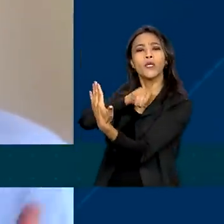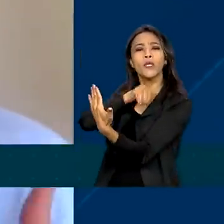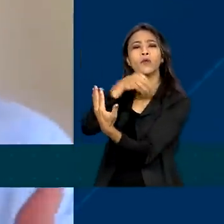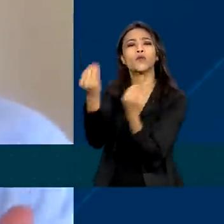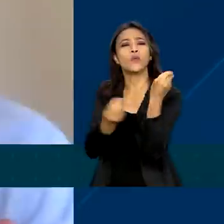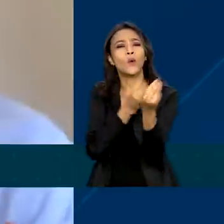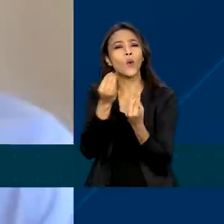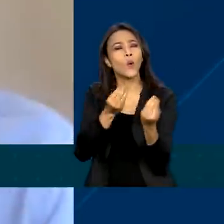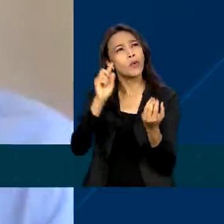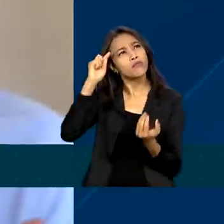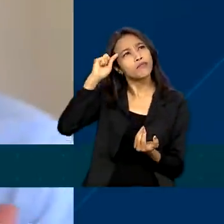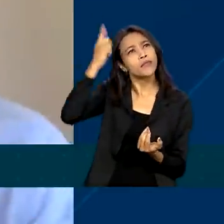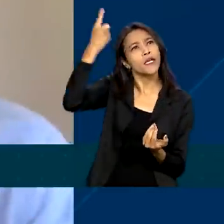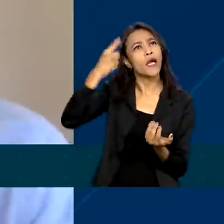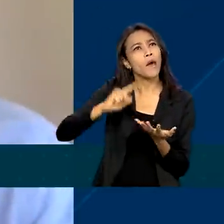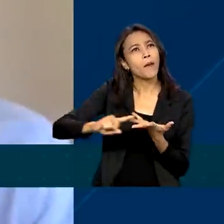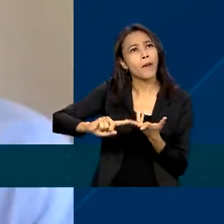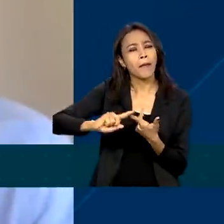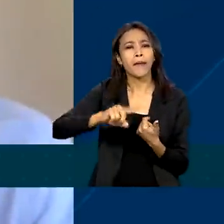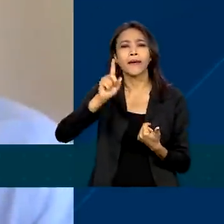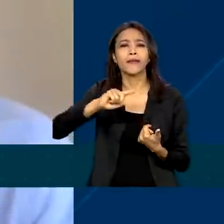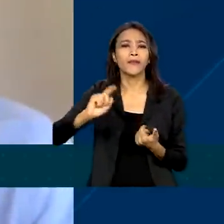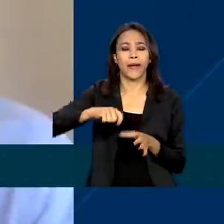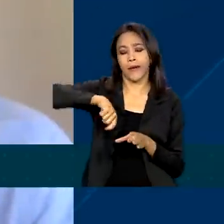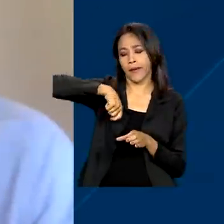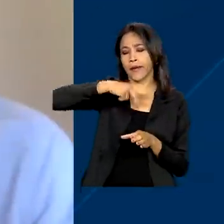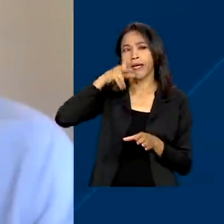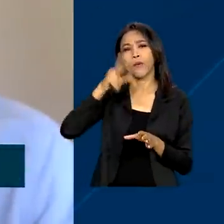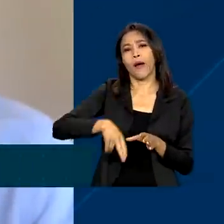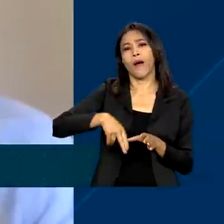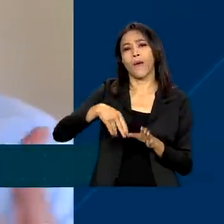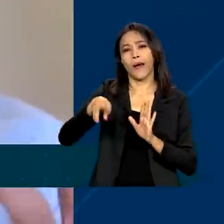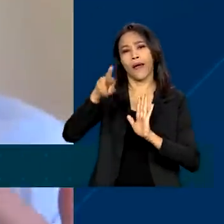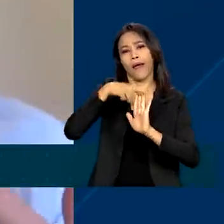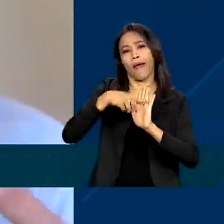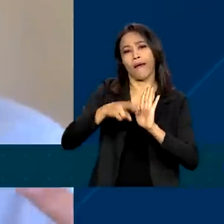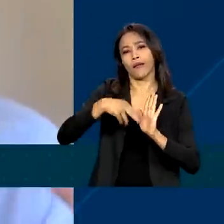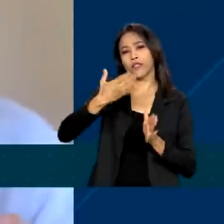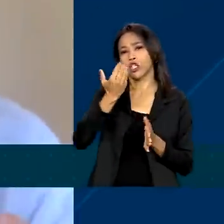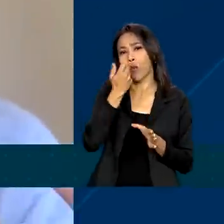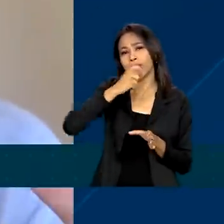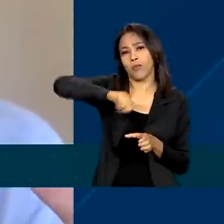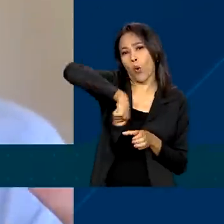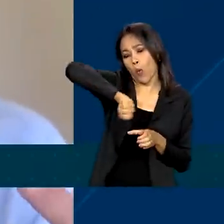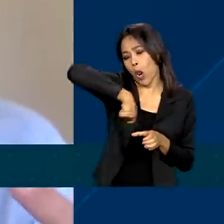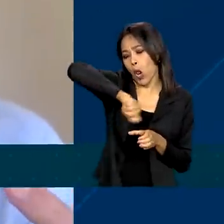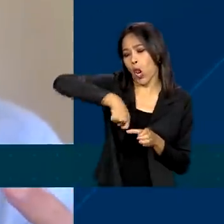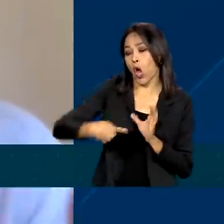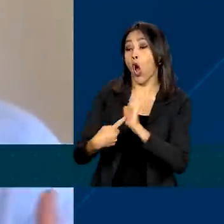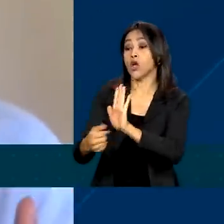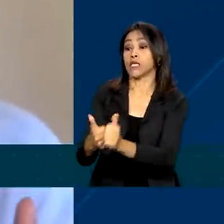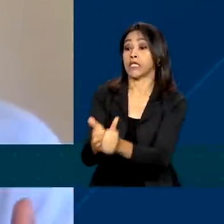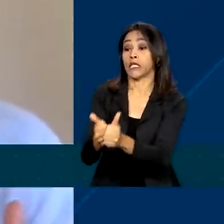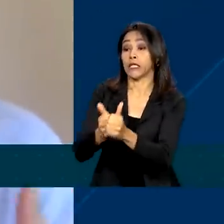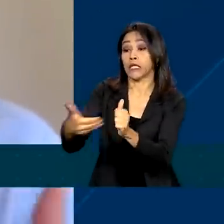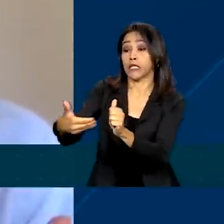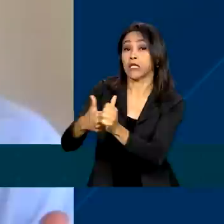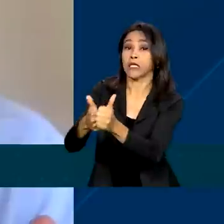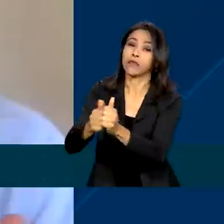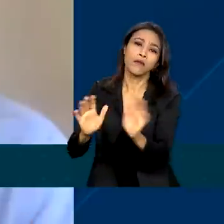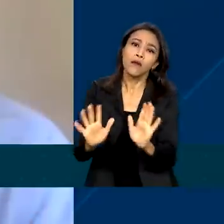ideia de passar uma receita de bolo para o gestor público, mas construir ali um caminho que ele sinta mais